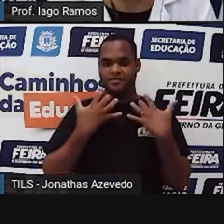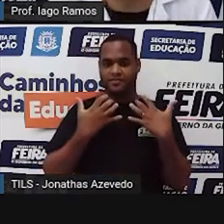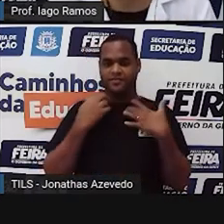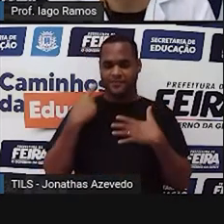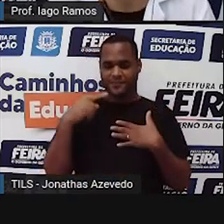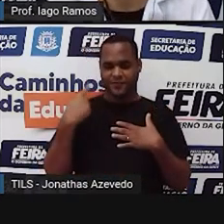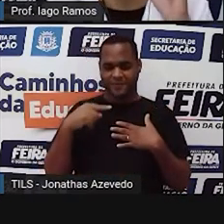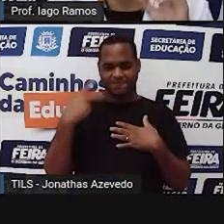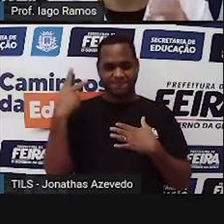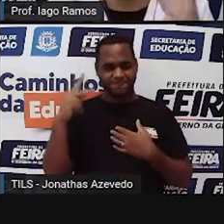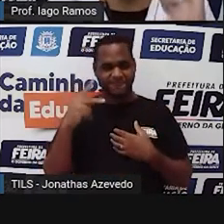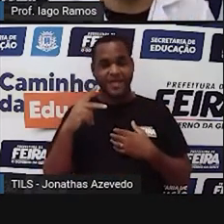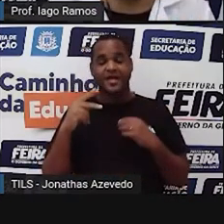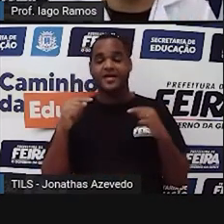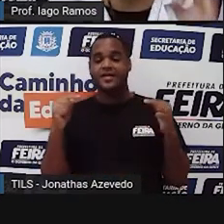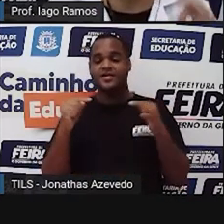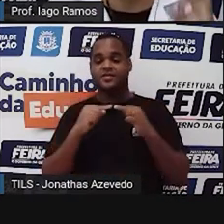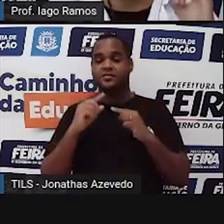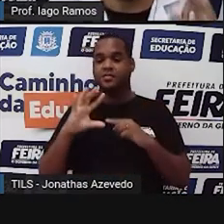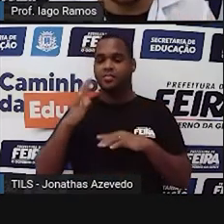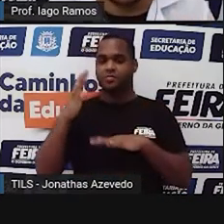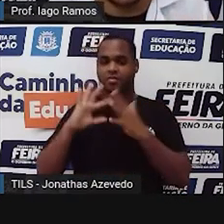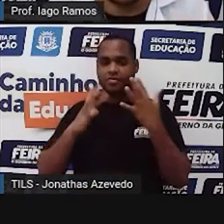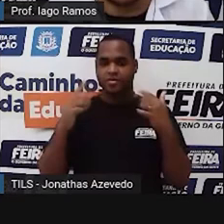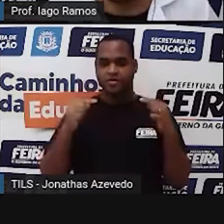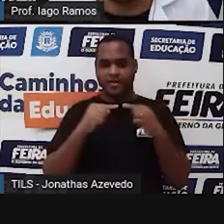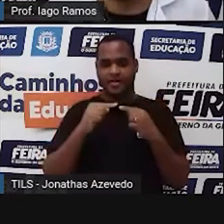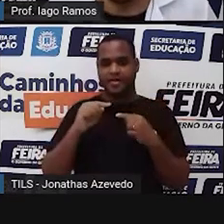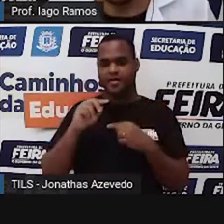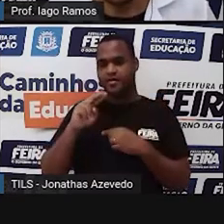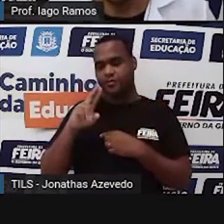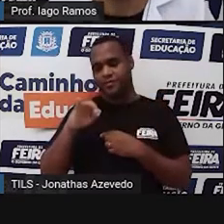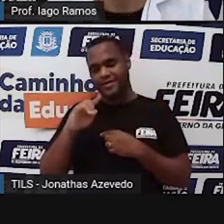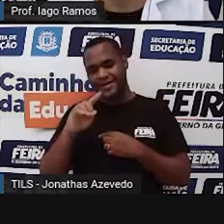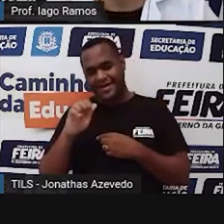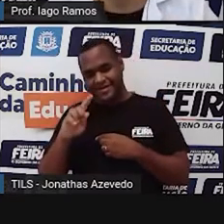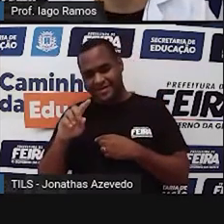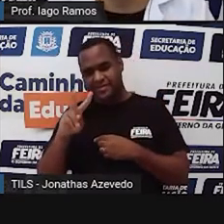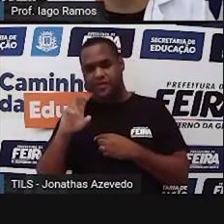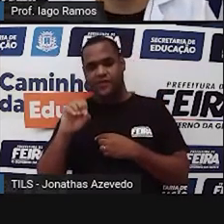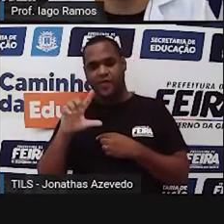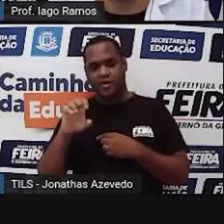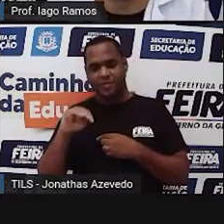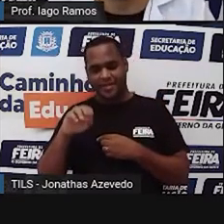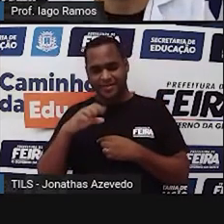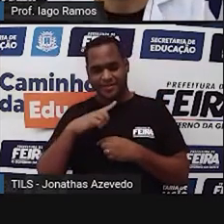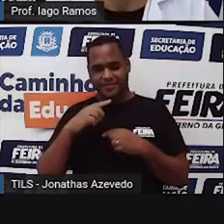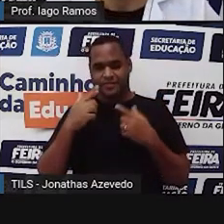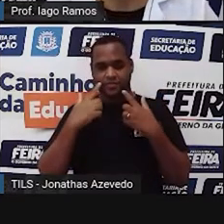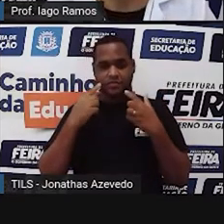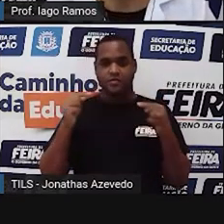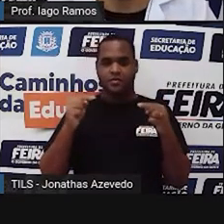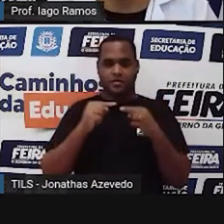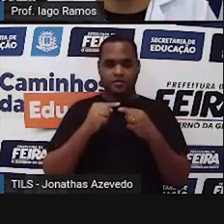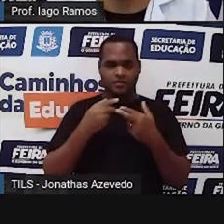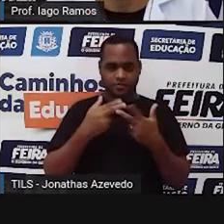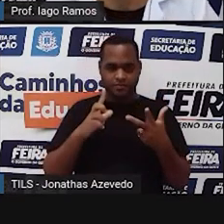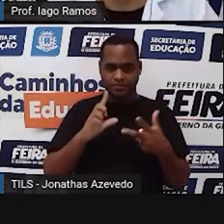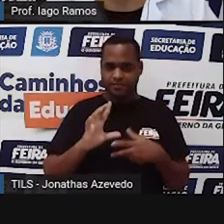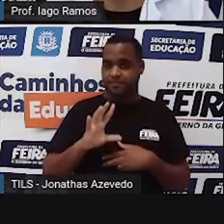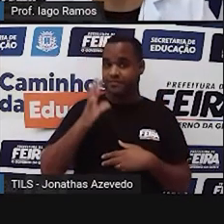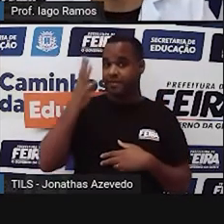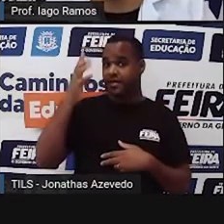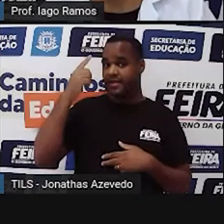ó, nessa situação, onde é que estão as unidades de volume, tá bom? E a situação é a seguinte, supondo